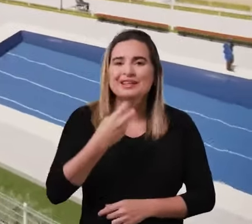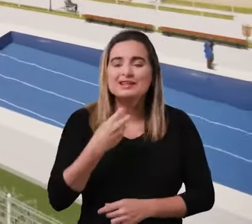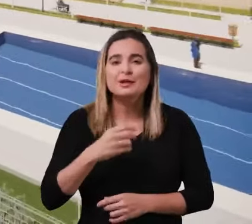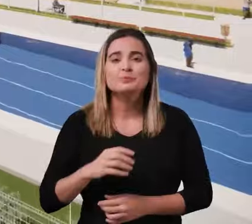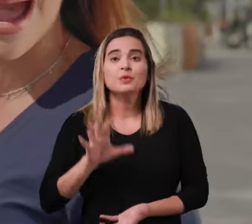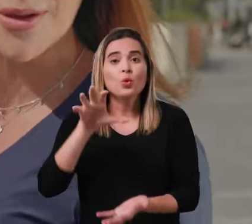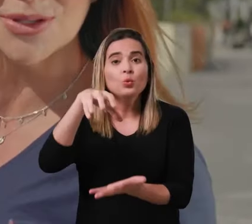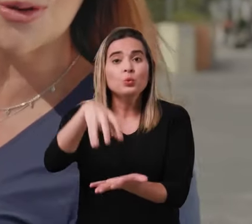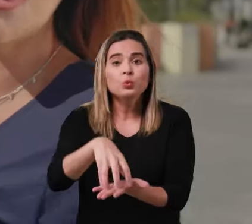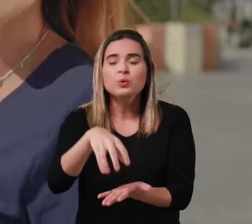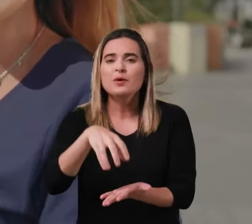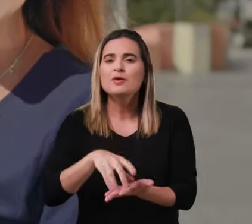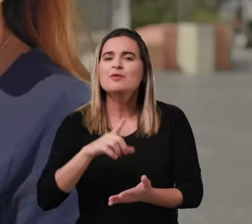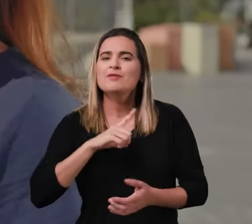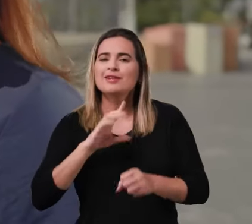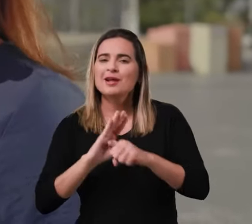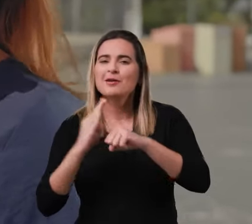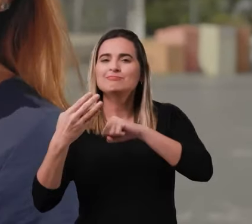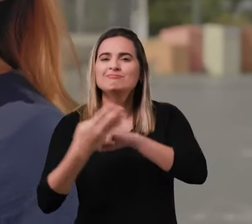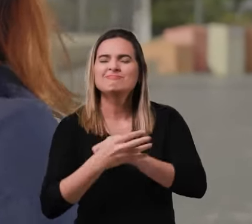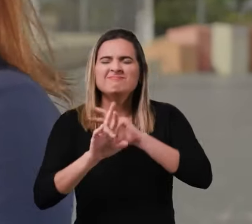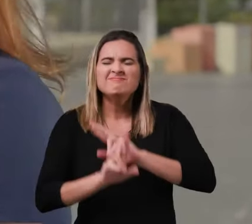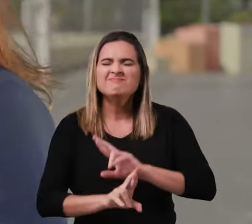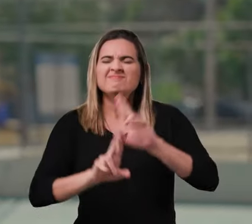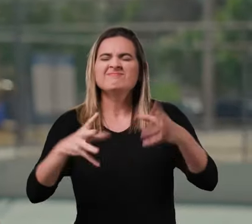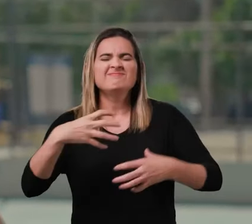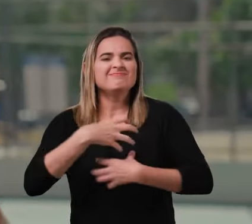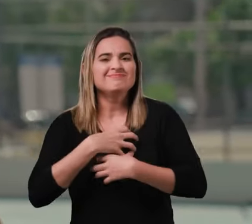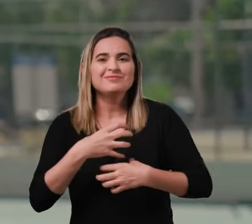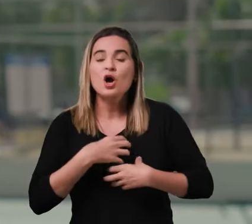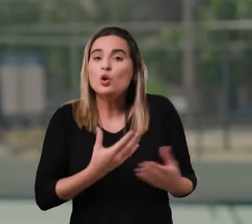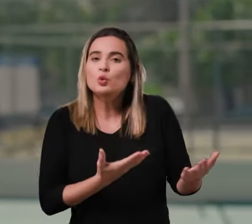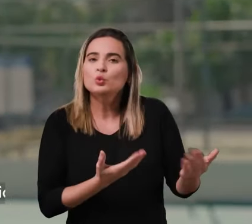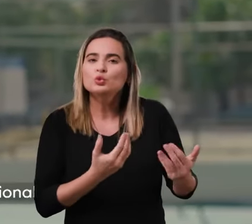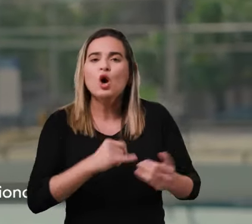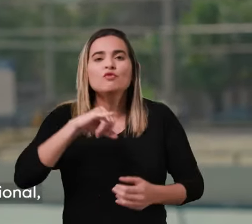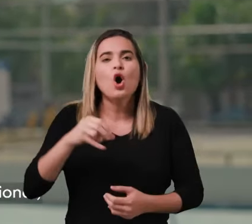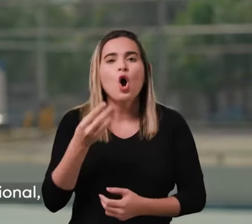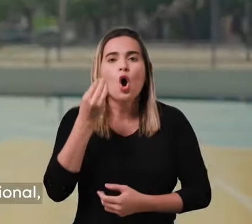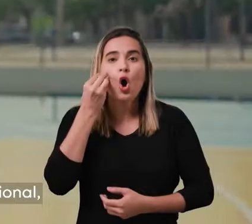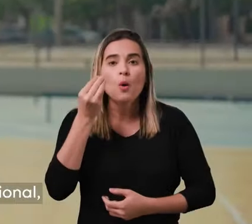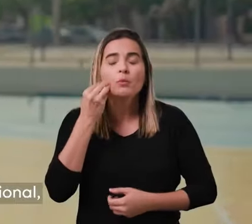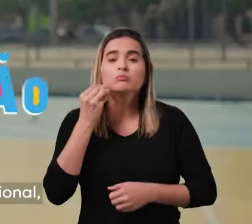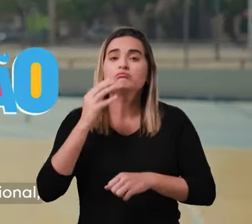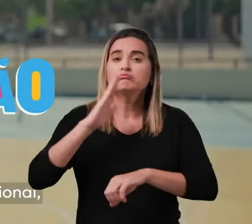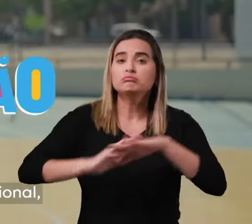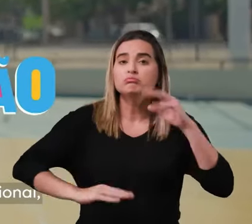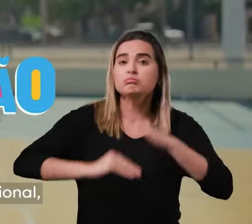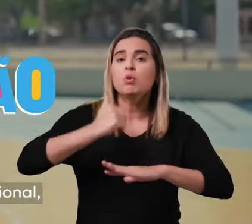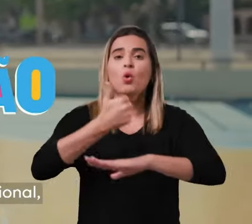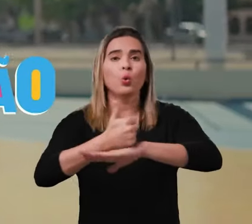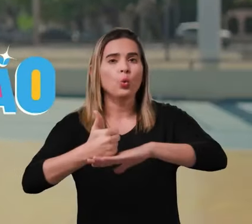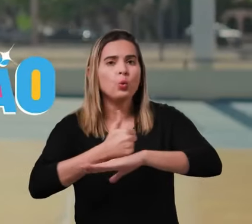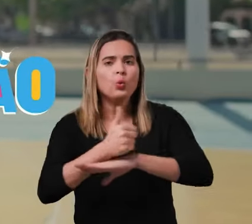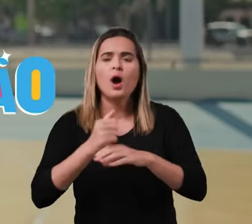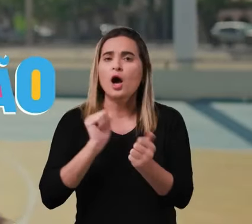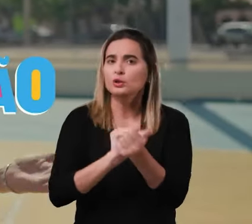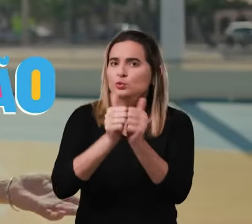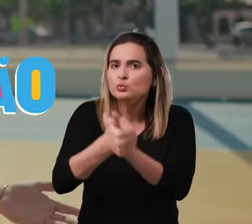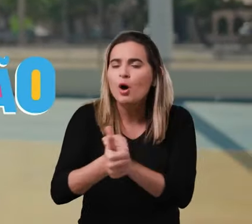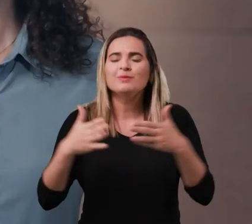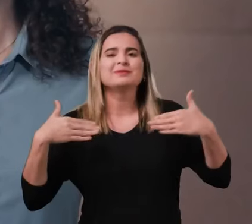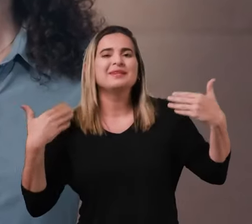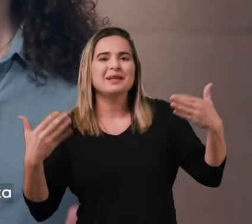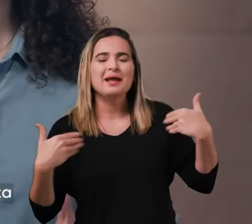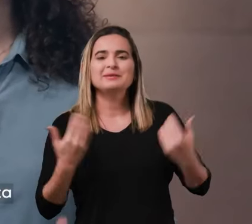diferença nos bairros e comunidades carentes de Natal. Com os jovens tendo mais oportunidades de qualificação profissional, esporte